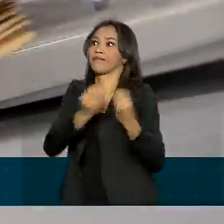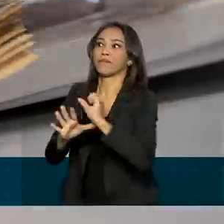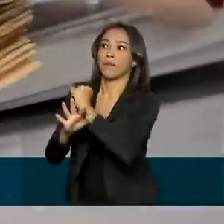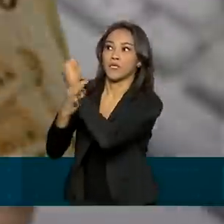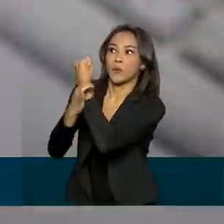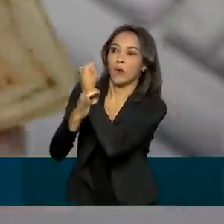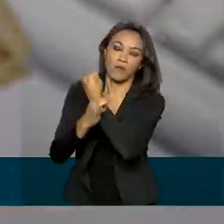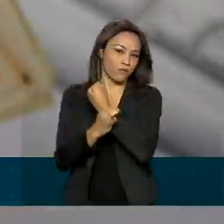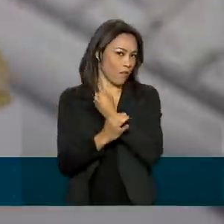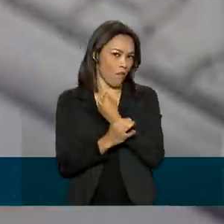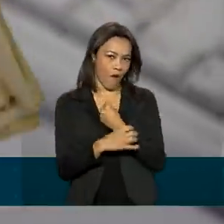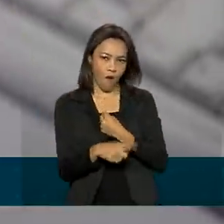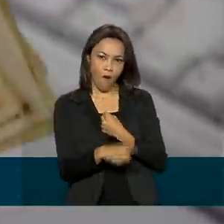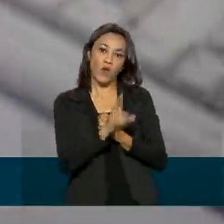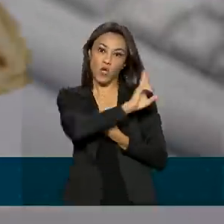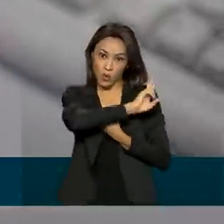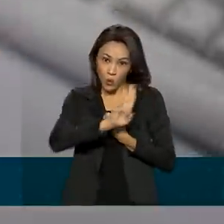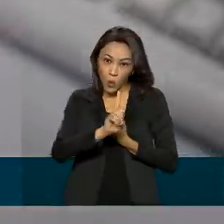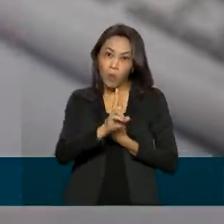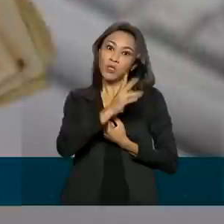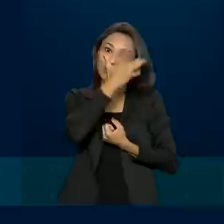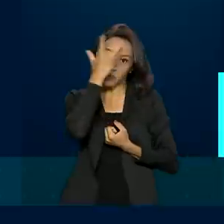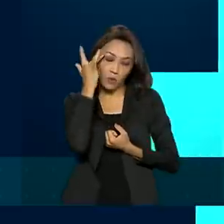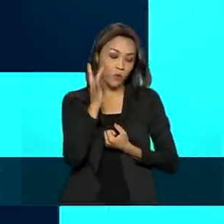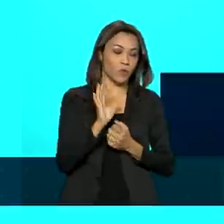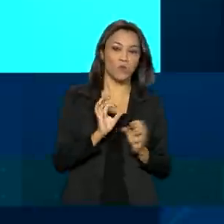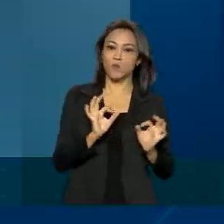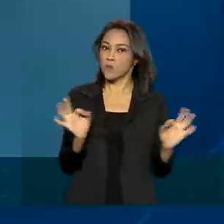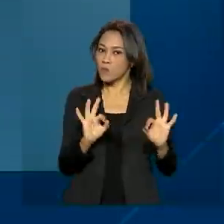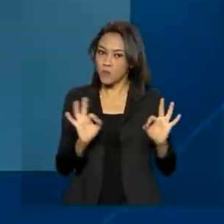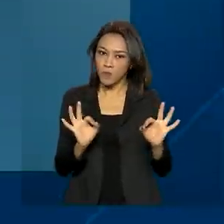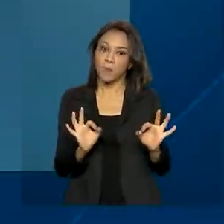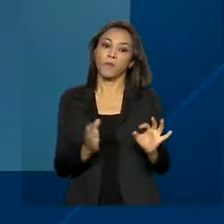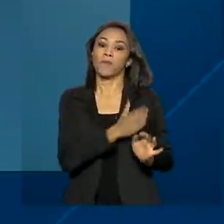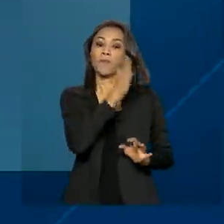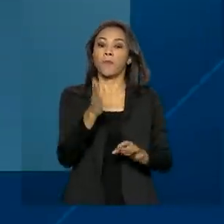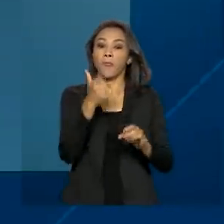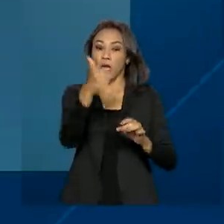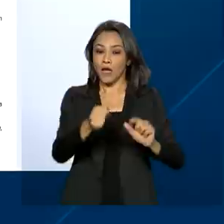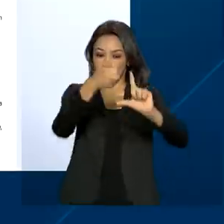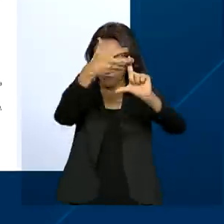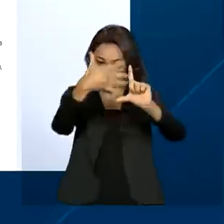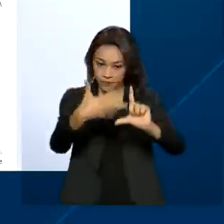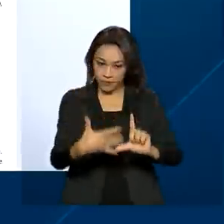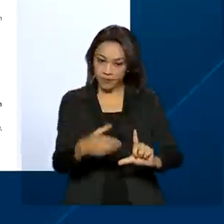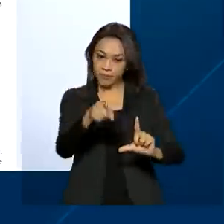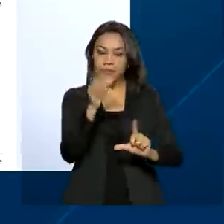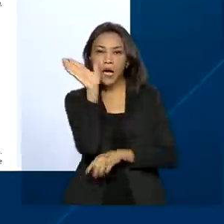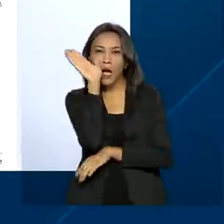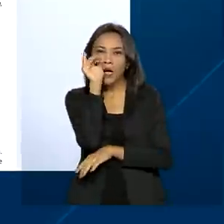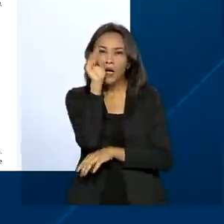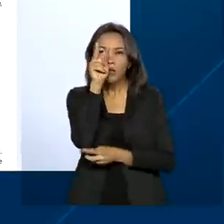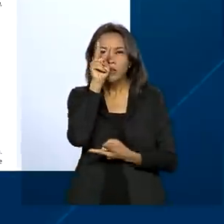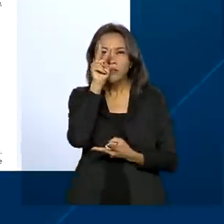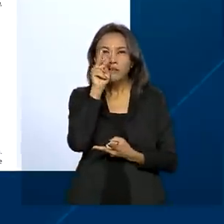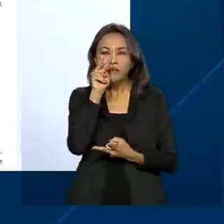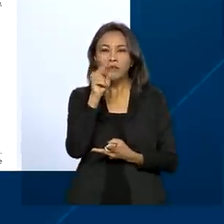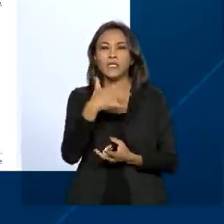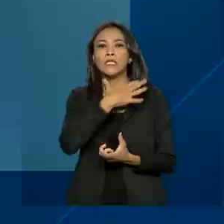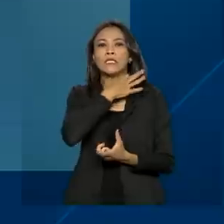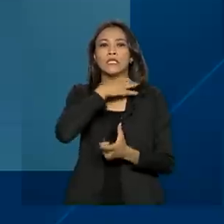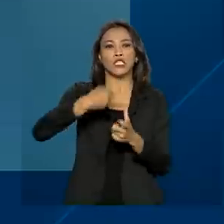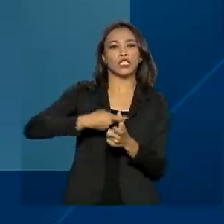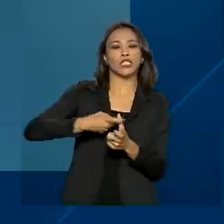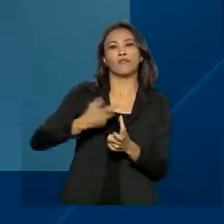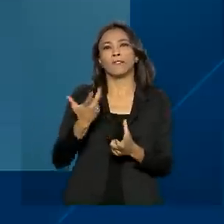e que estejam em nome de pessoa física. No consumidor.gov, será possível rastrear dívidas, calcular